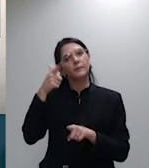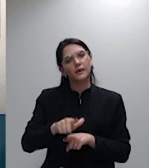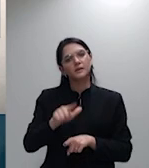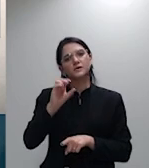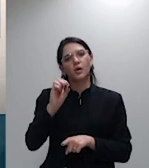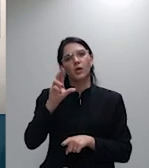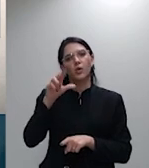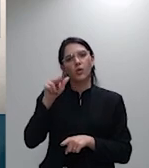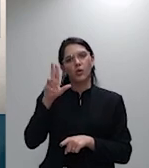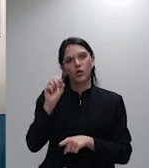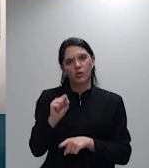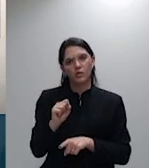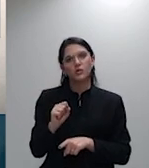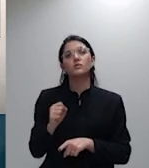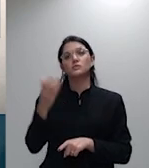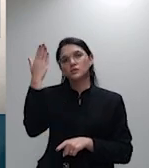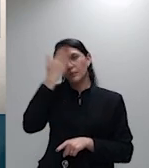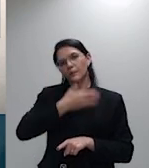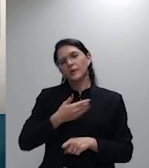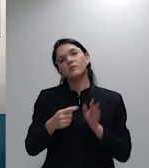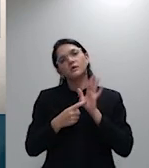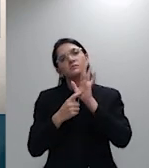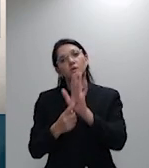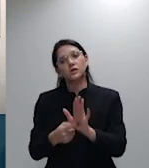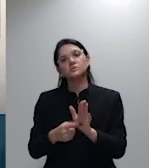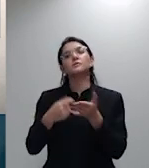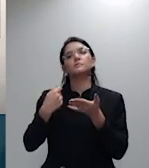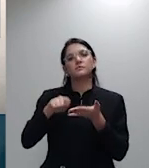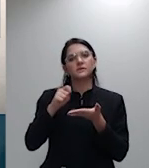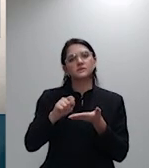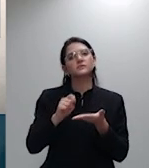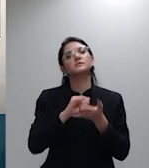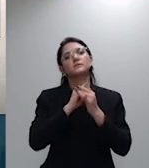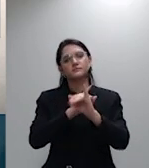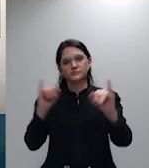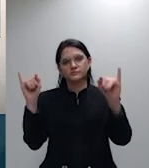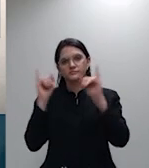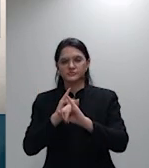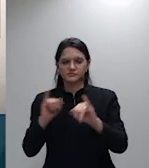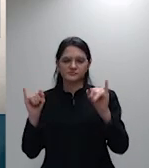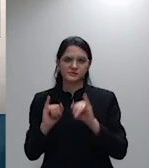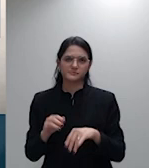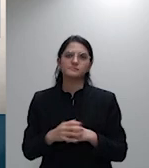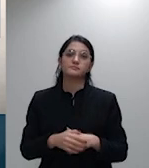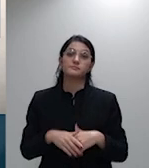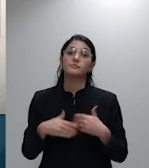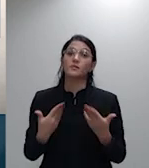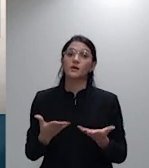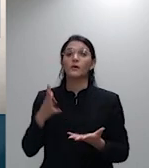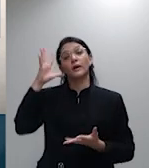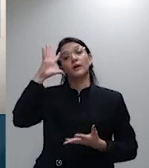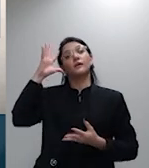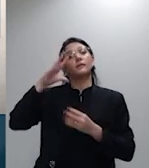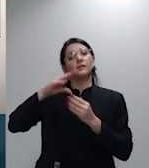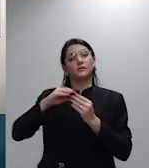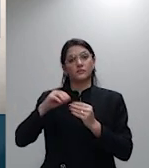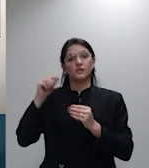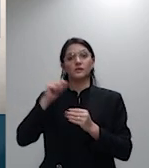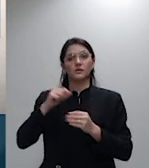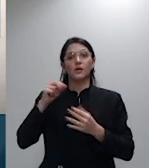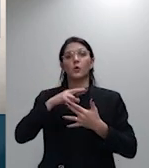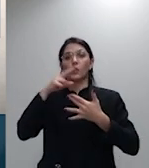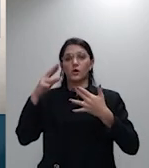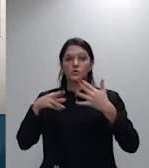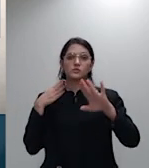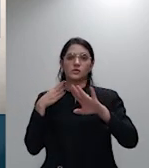genérica e inconsistente. Enfim, encerrando-se, o recurso interposto pelo banco merece ser provido para afastar a